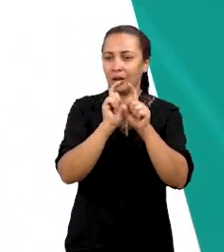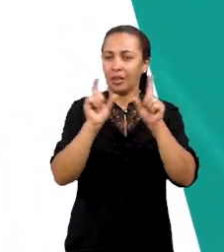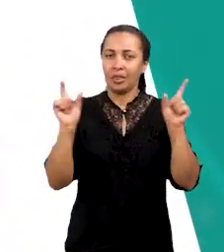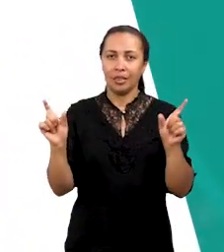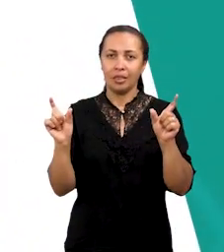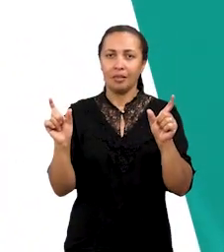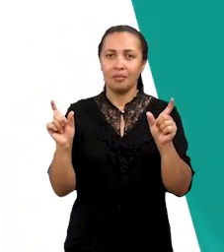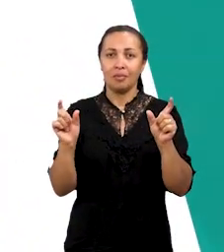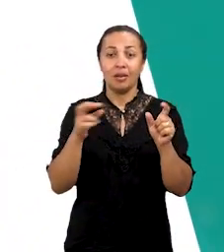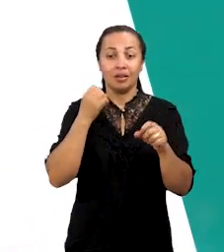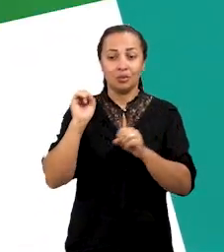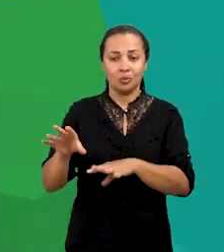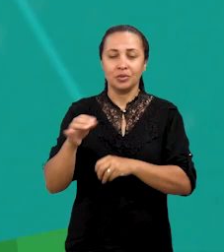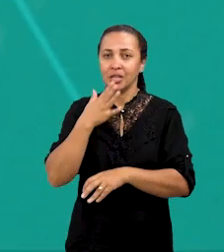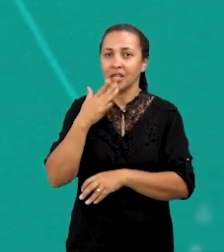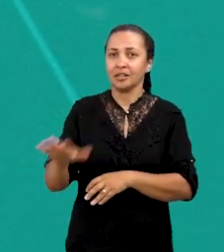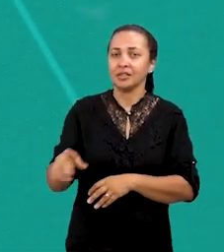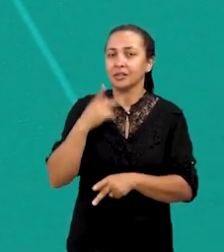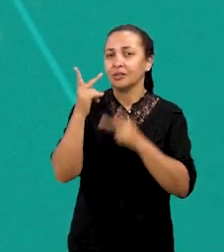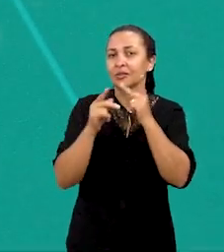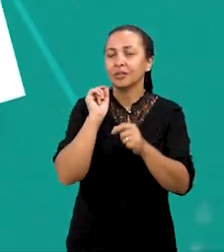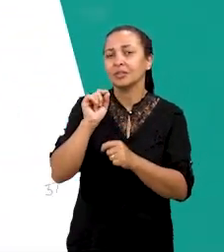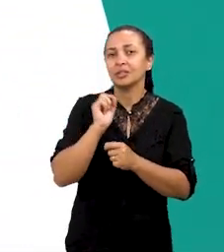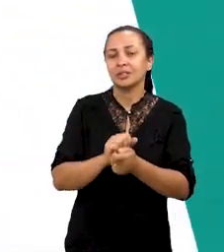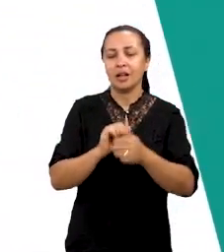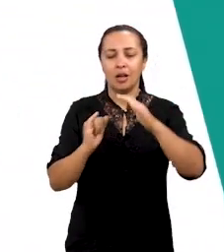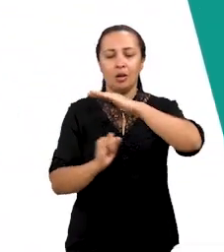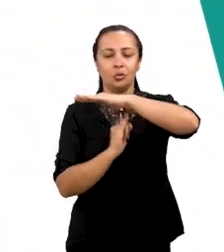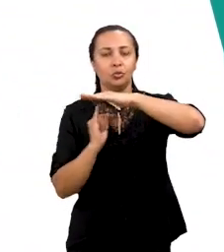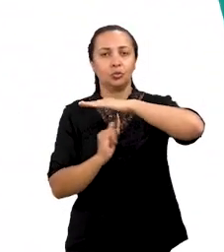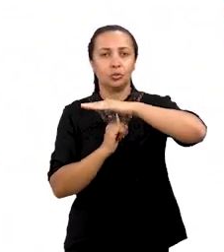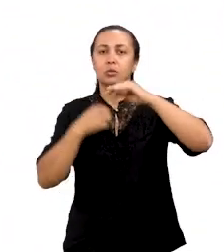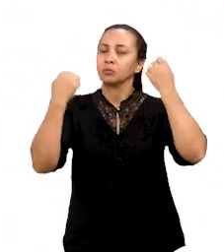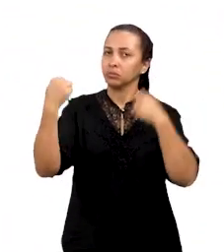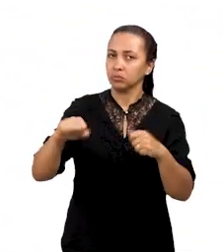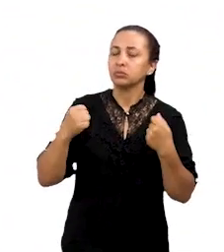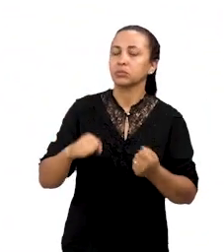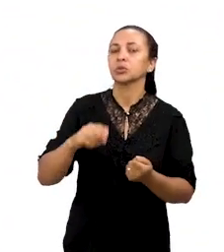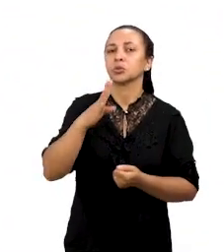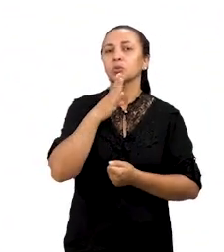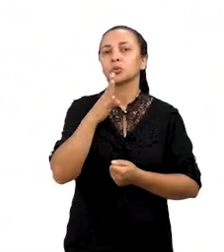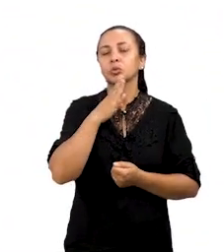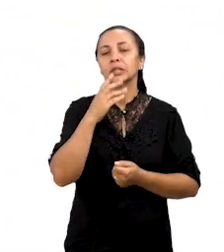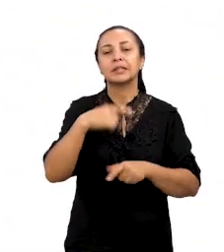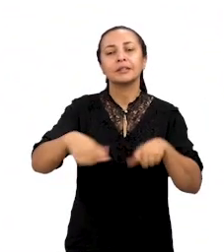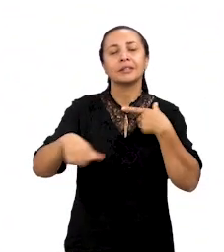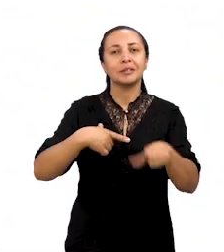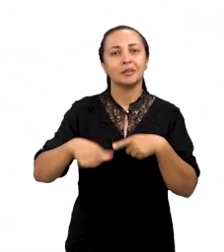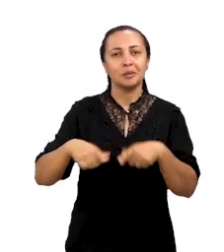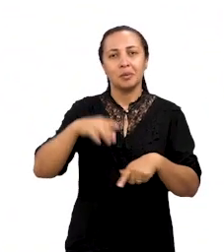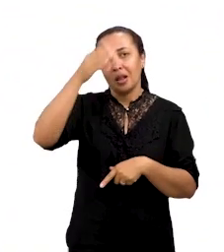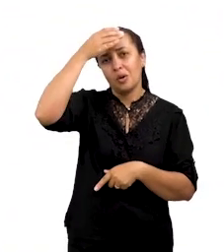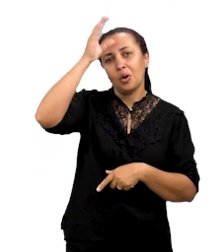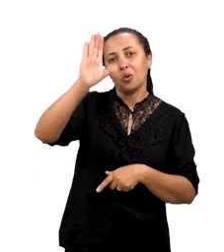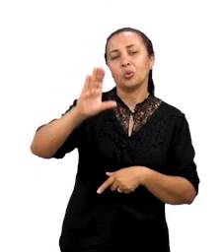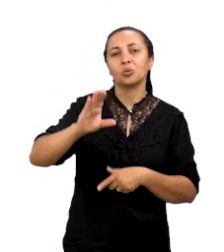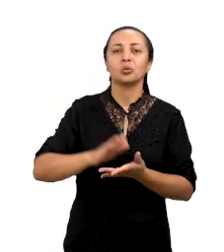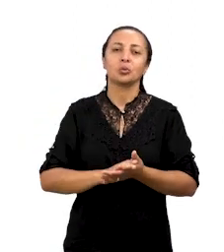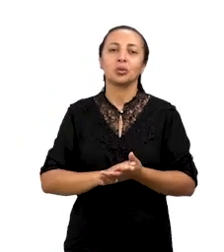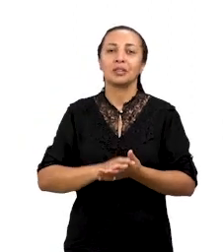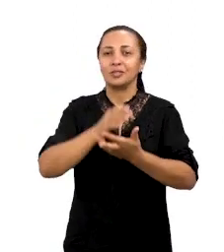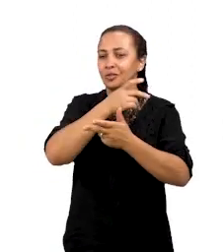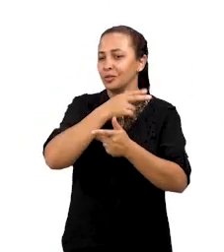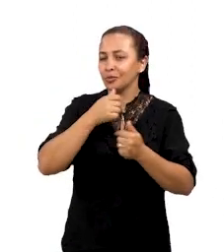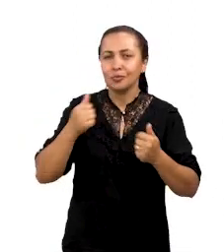educação infantil, cita que a instituição precisa conhecer e trabalhar com as culturas plurais,